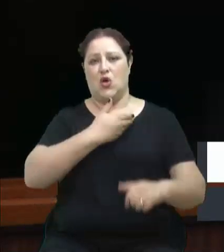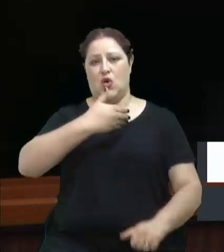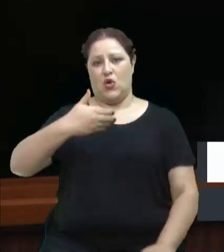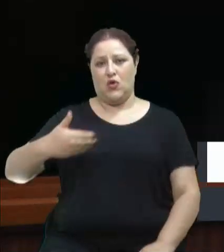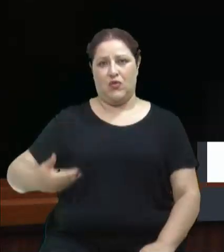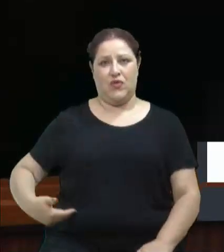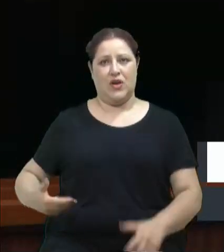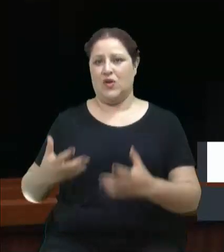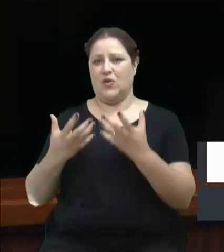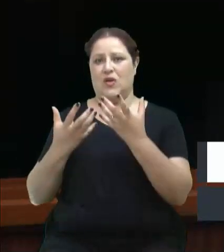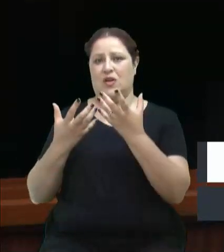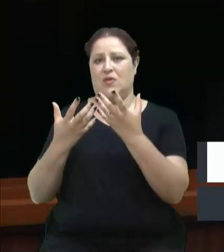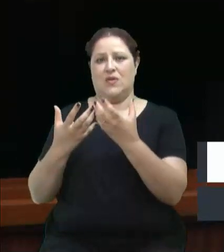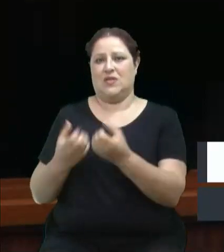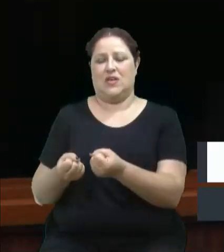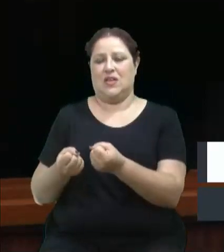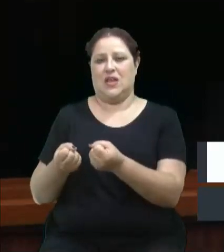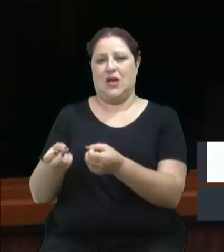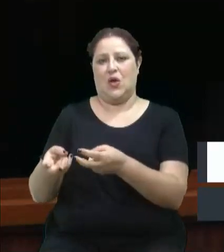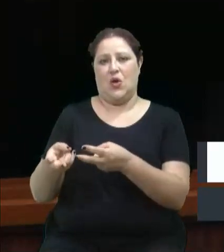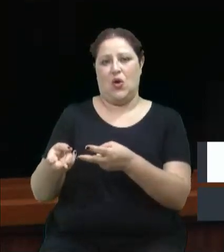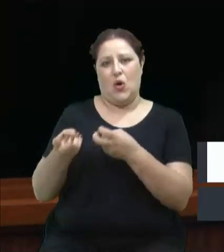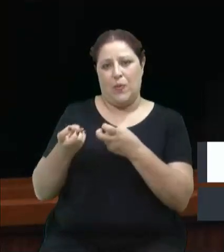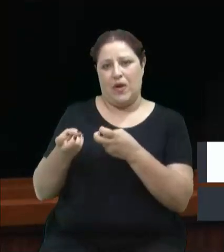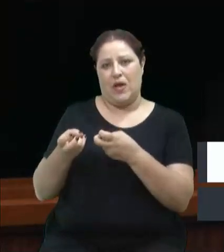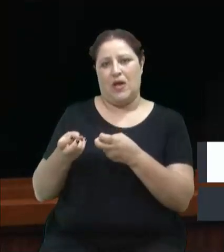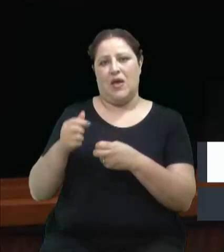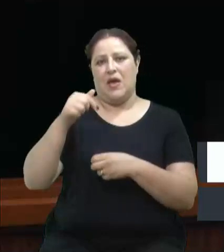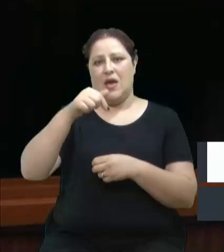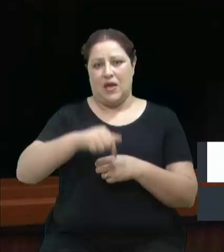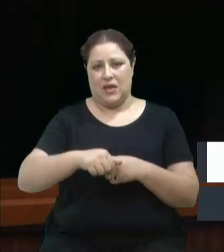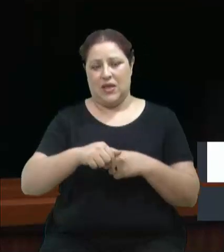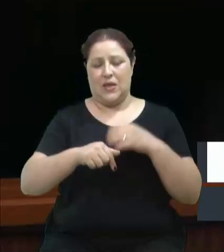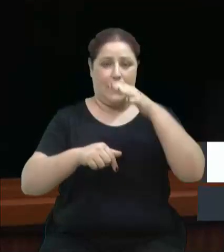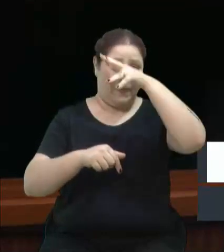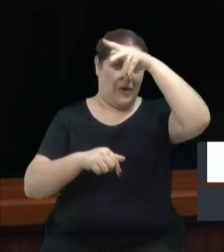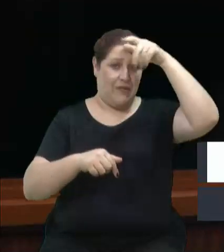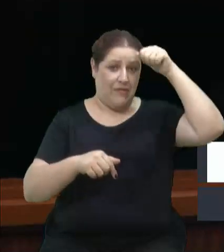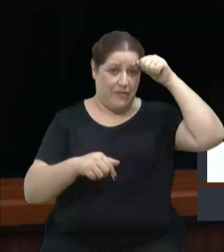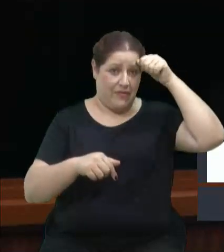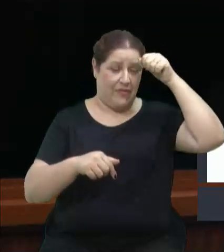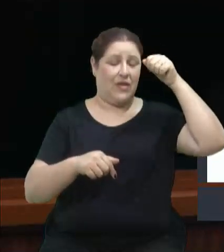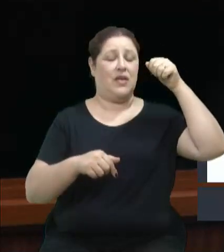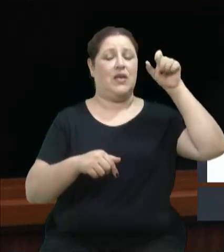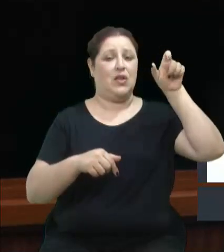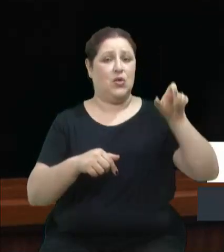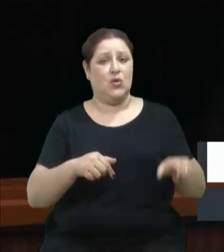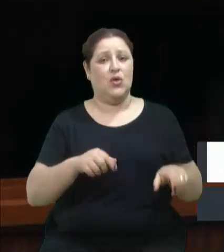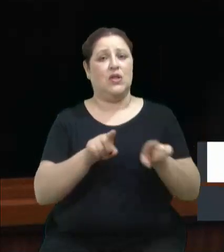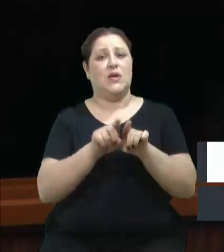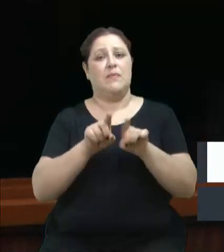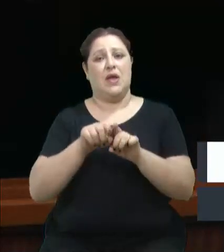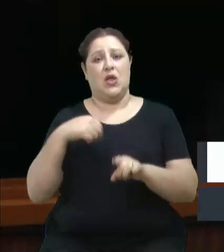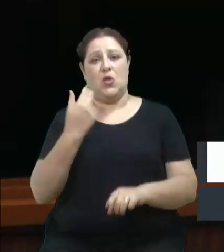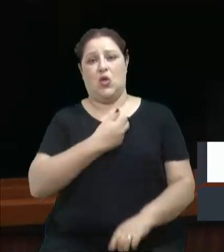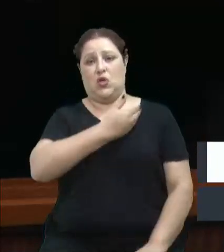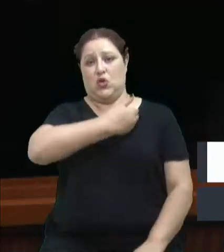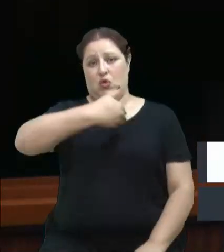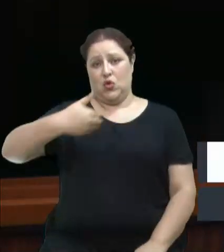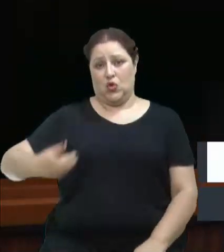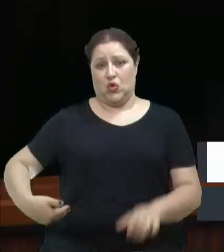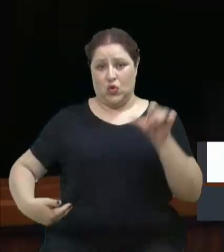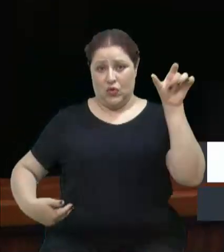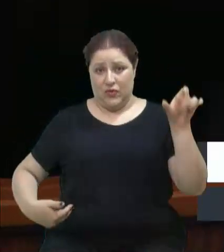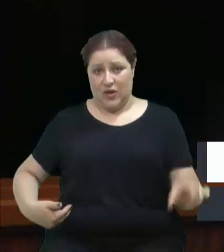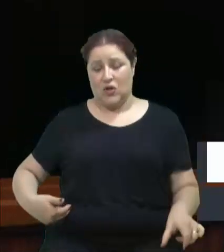cujo nosso prefeito aqui e nosso governador, por mais de uma vez, falou que